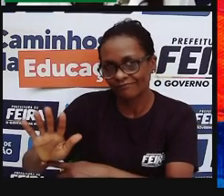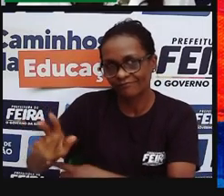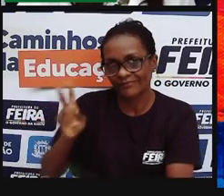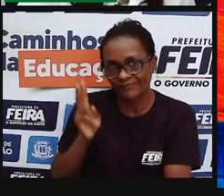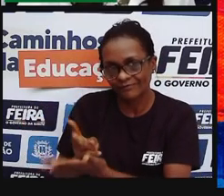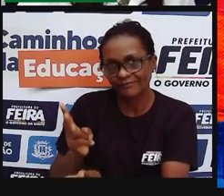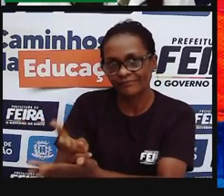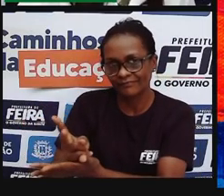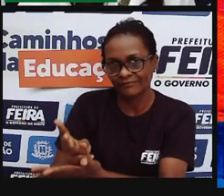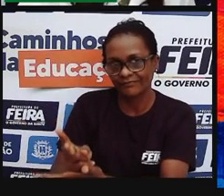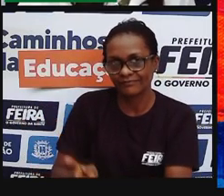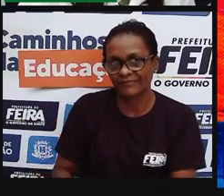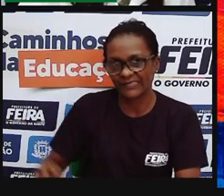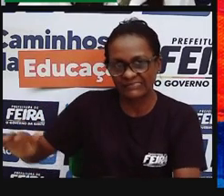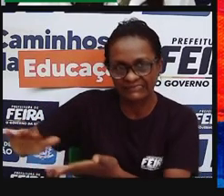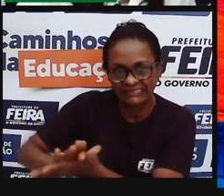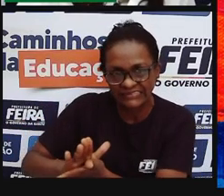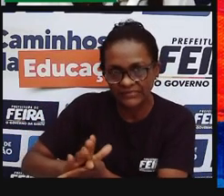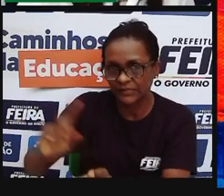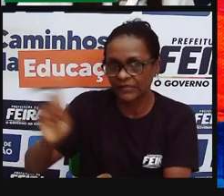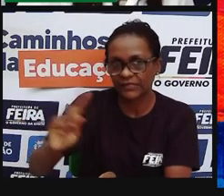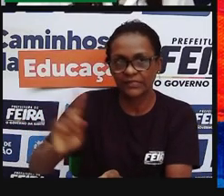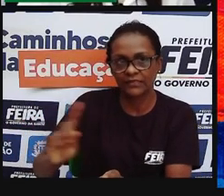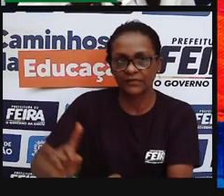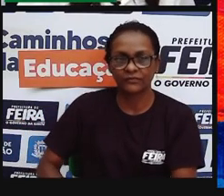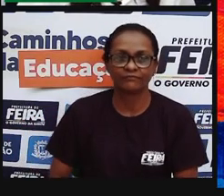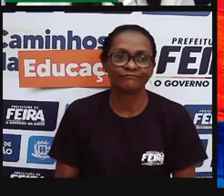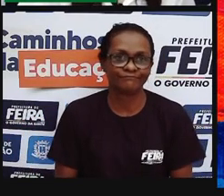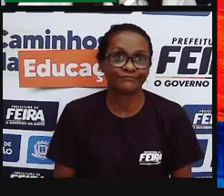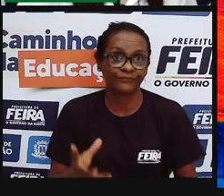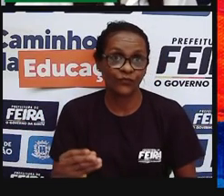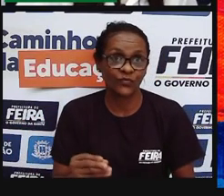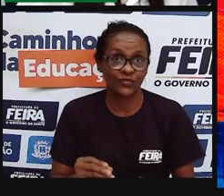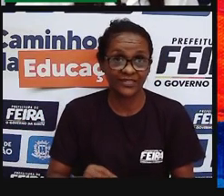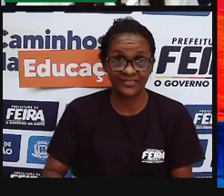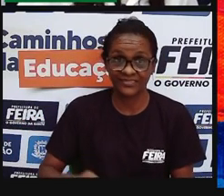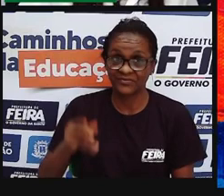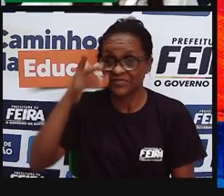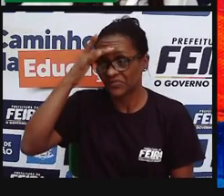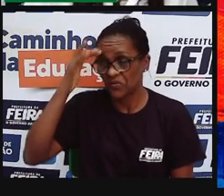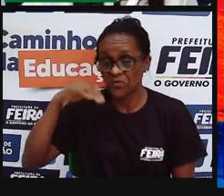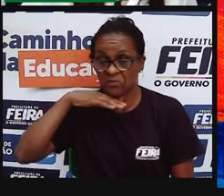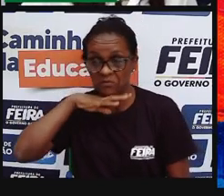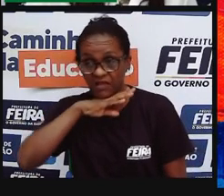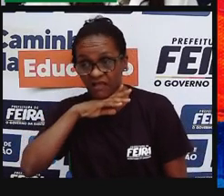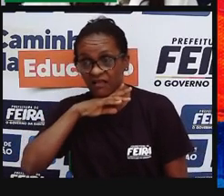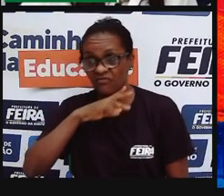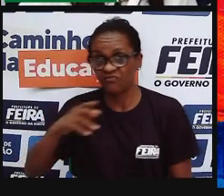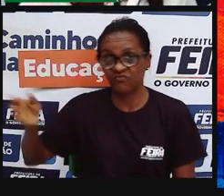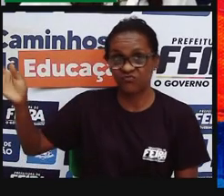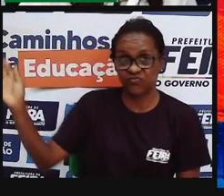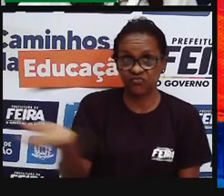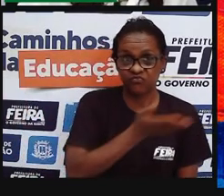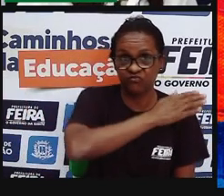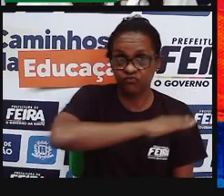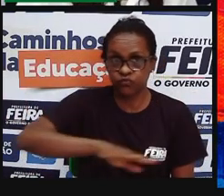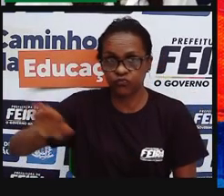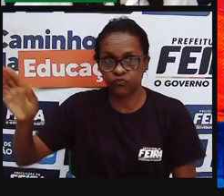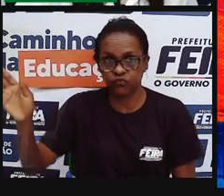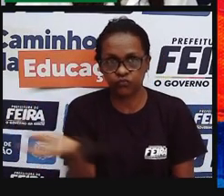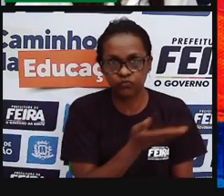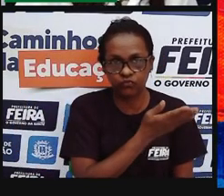solo manchado, manchado de quê? De muitas vezes do garimpo, né, de muitas vezes dessa poluição do solo,